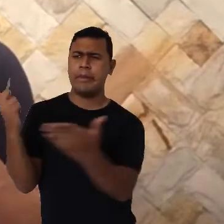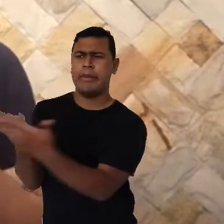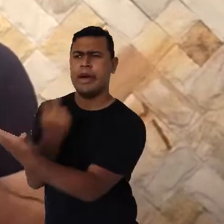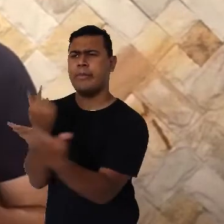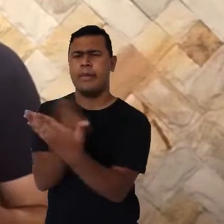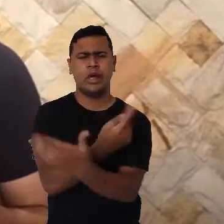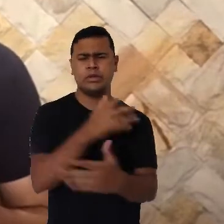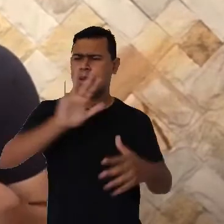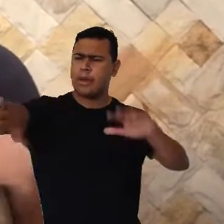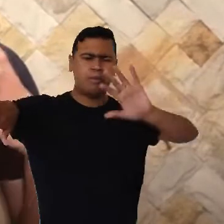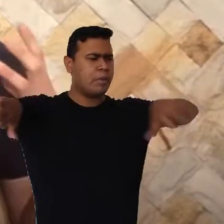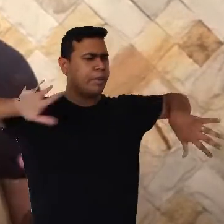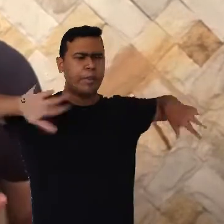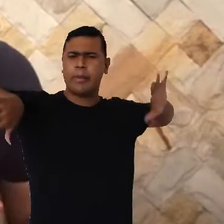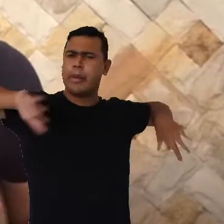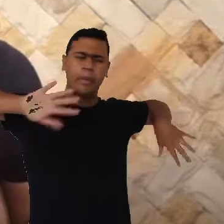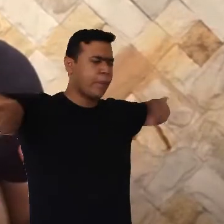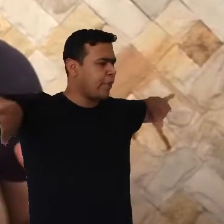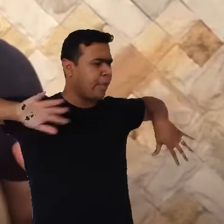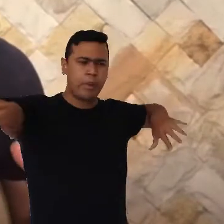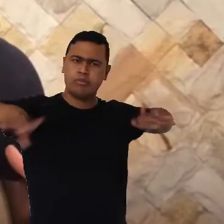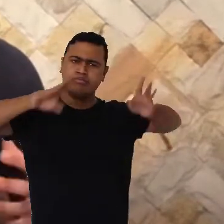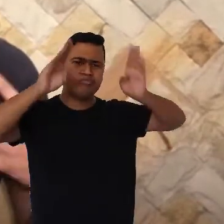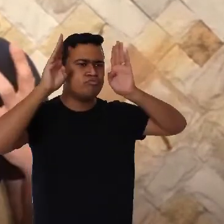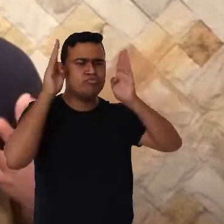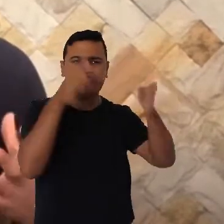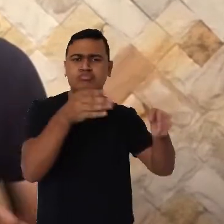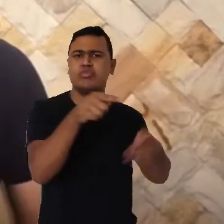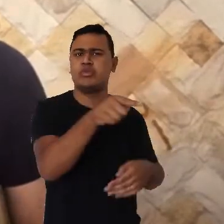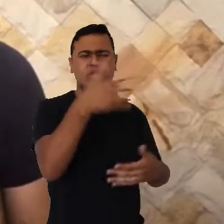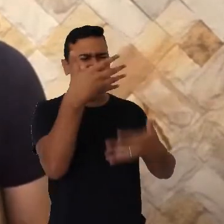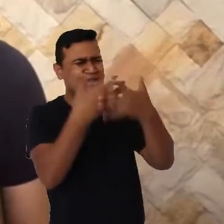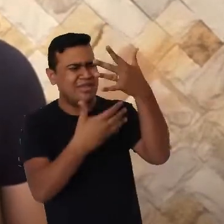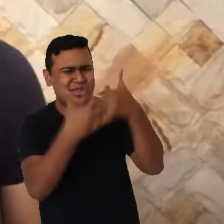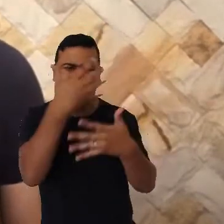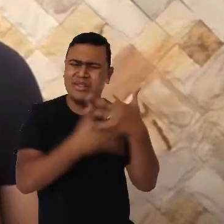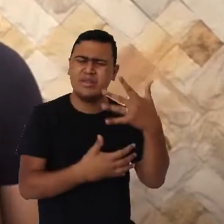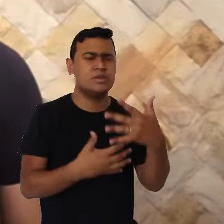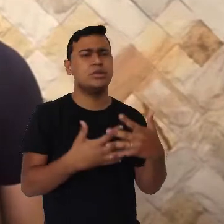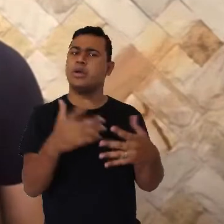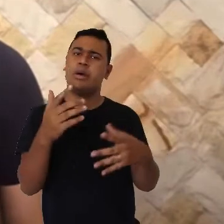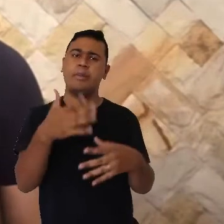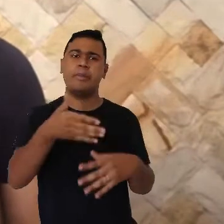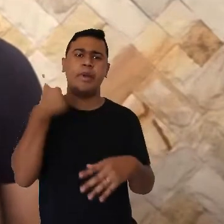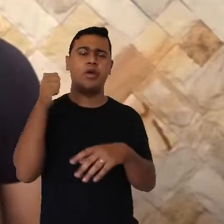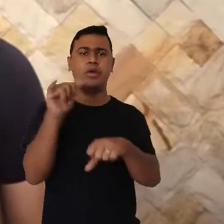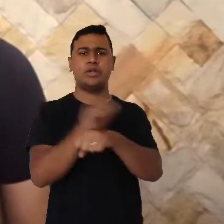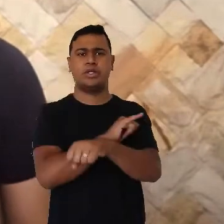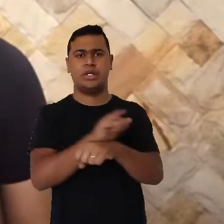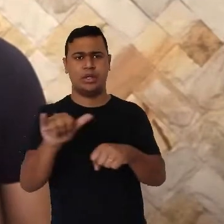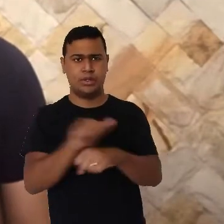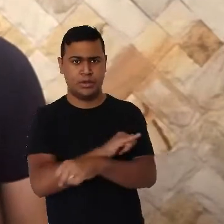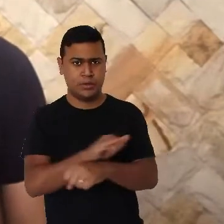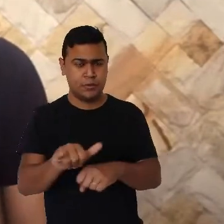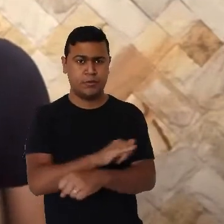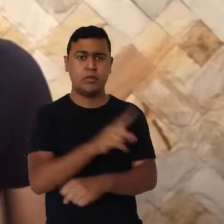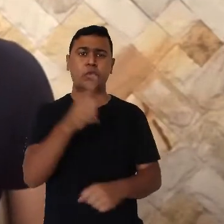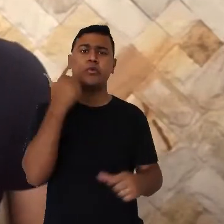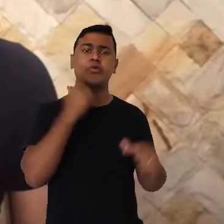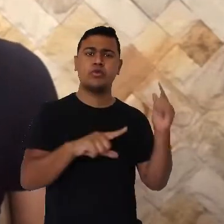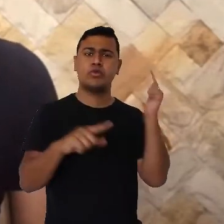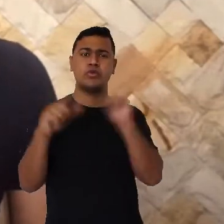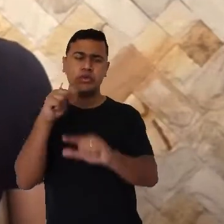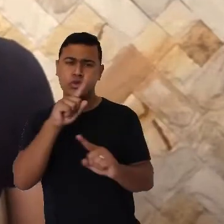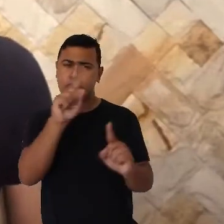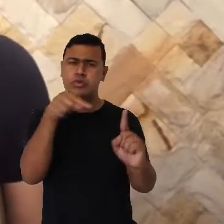deixar nem o estresse e nem a frustração, nos atrapalhar para escolher a melhor estratégia para conseguir um objetivo